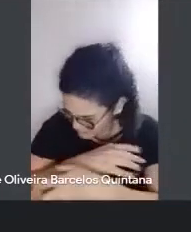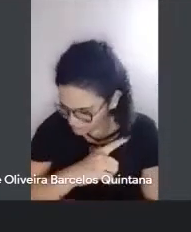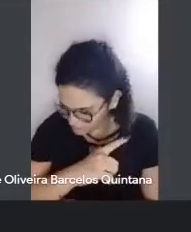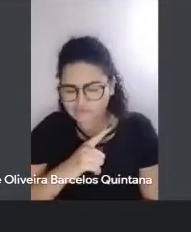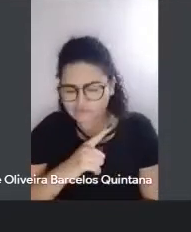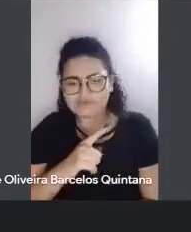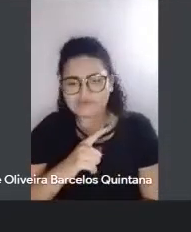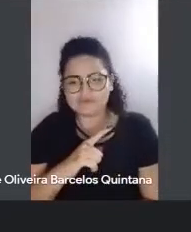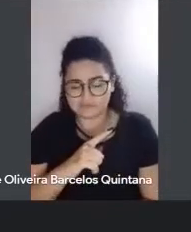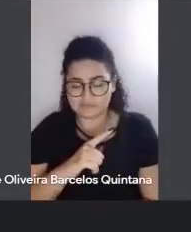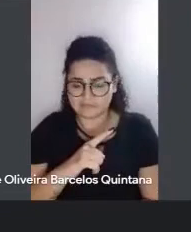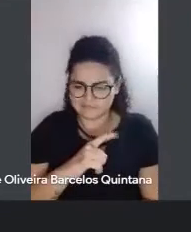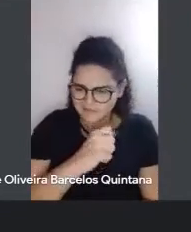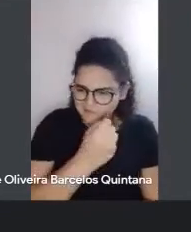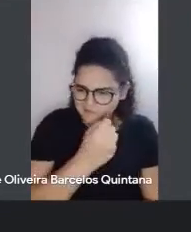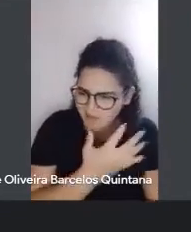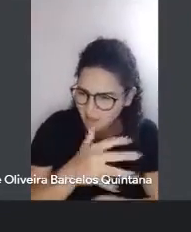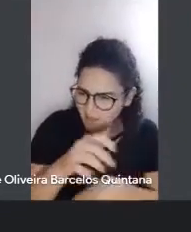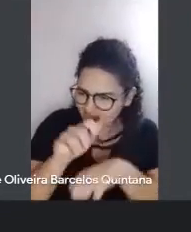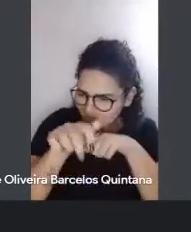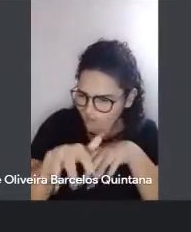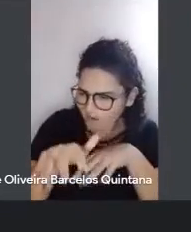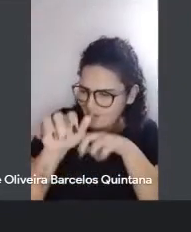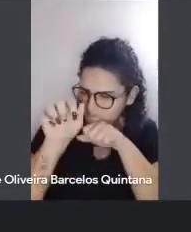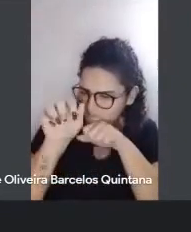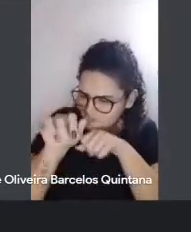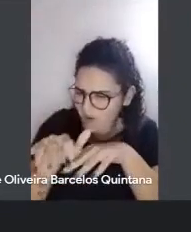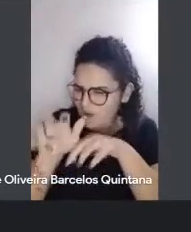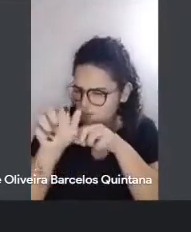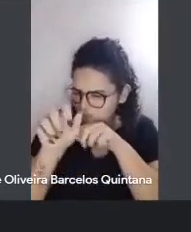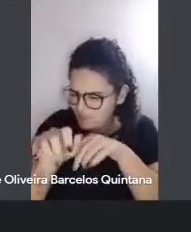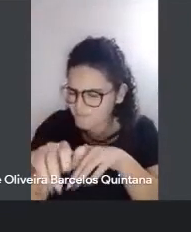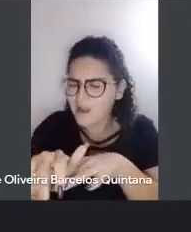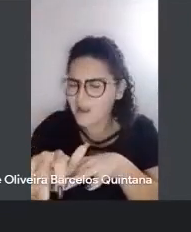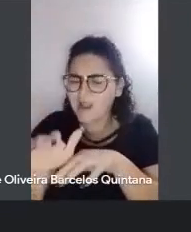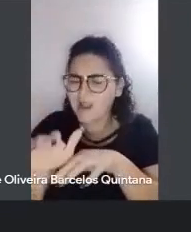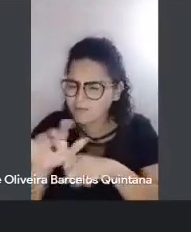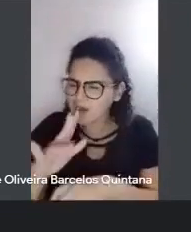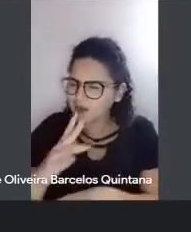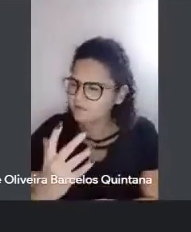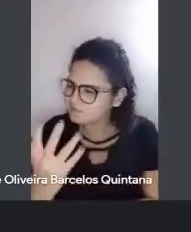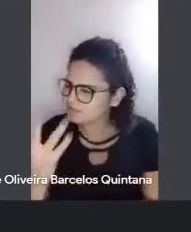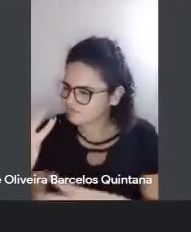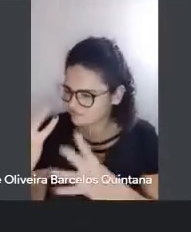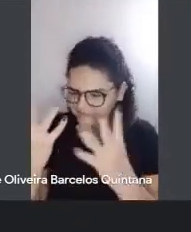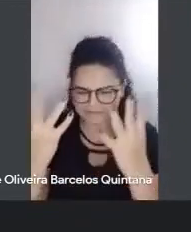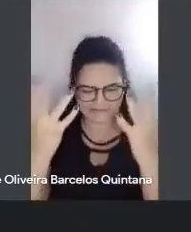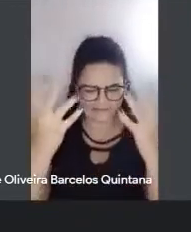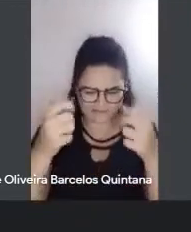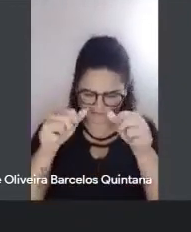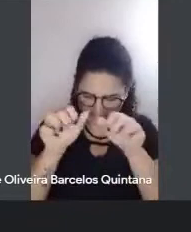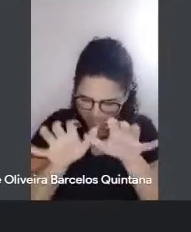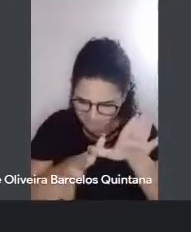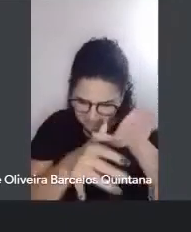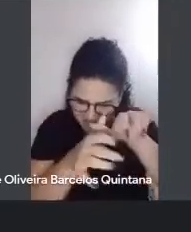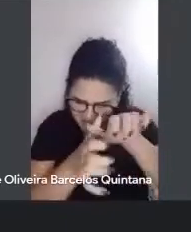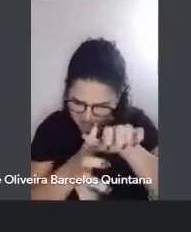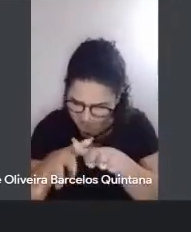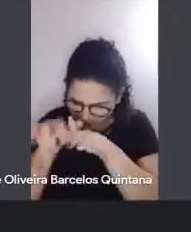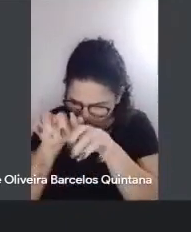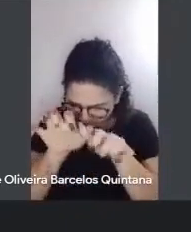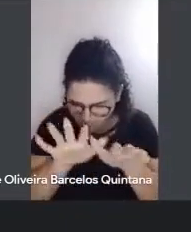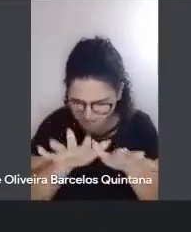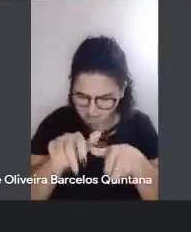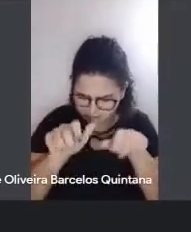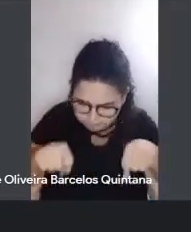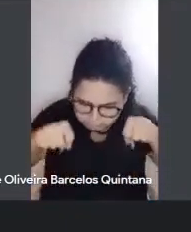altos em bandos, espureando-se com os ferrões de sob as asas, as emas velocíssimas,